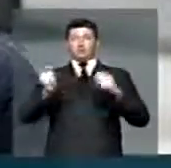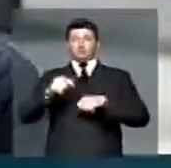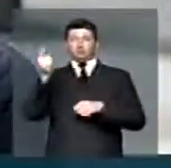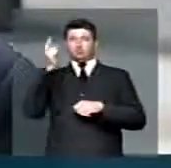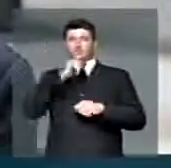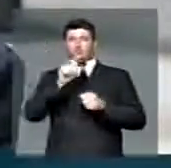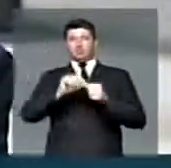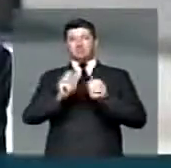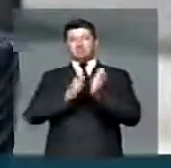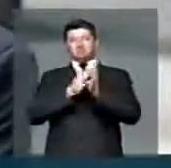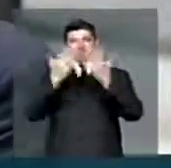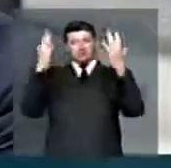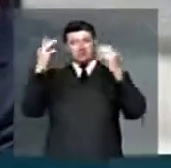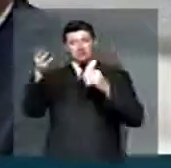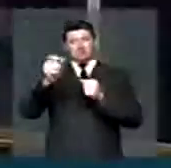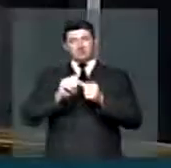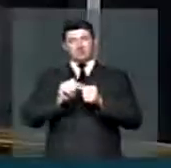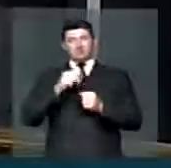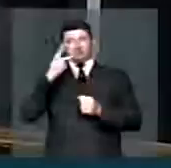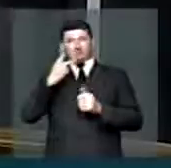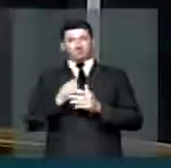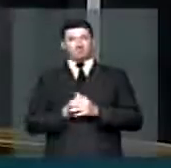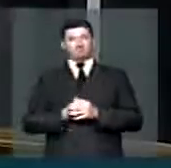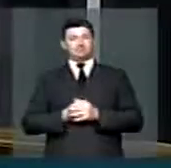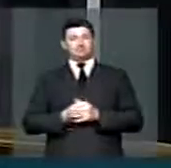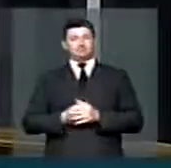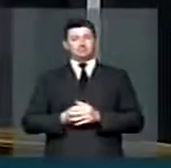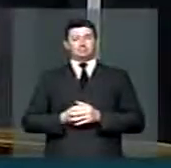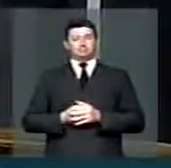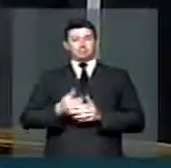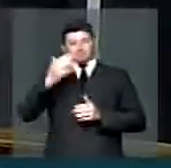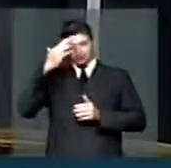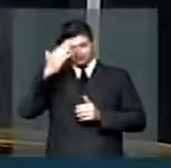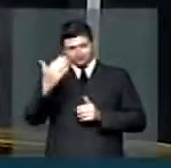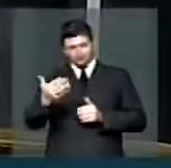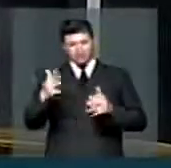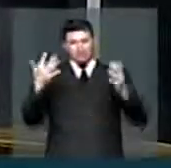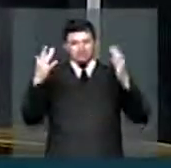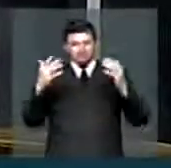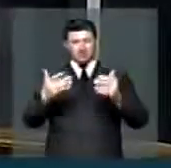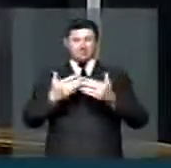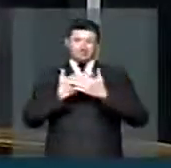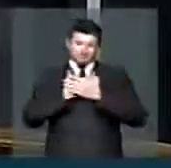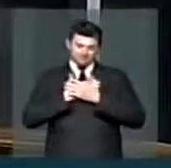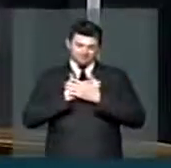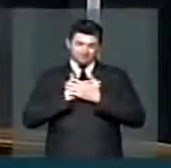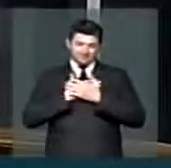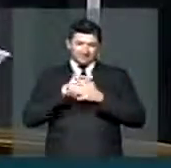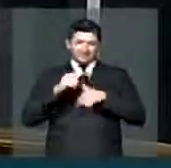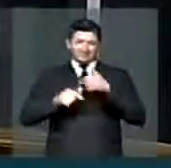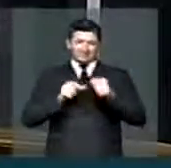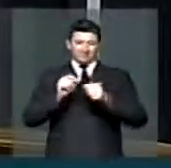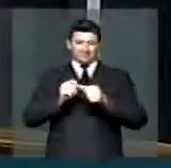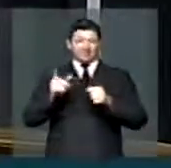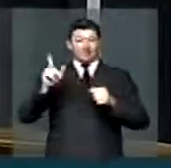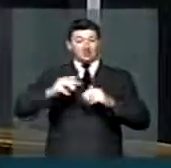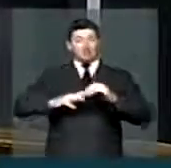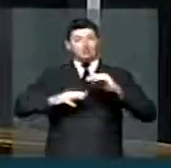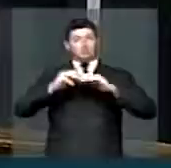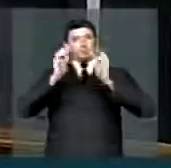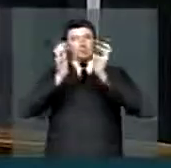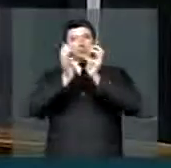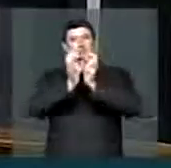Parabéns pelo seu pronunciamento. Eu que agradeço e que parabenizo vossa excelência pelo trabalho realizado. É uma construção